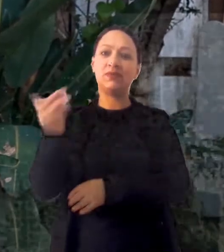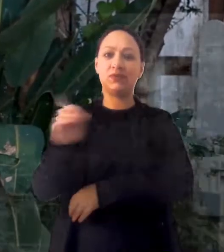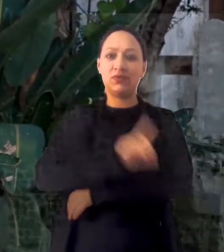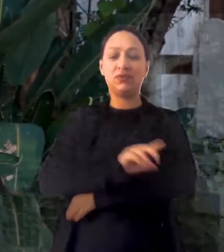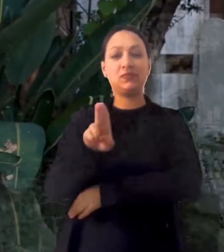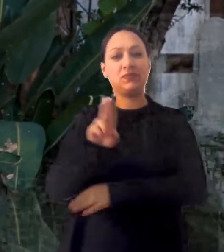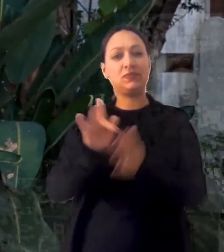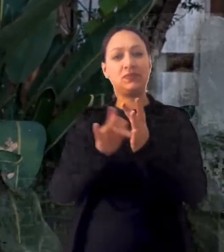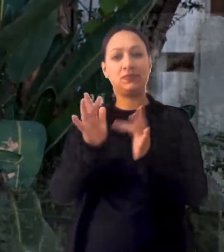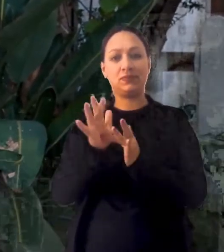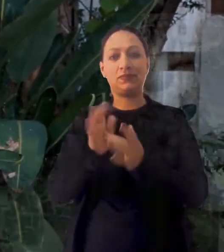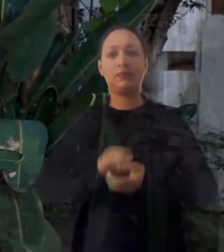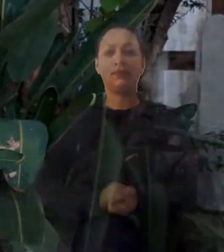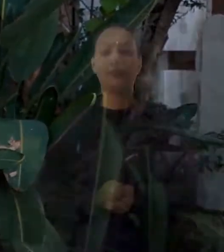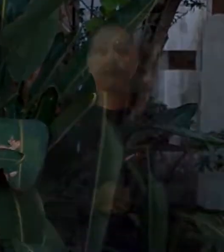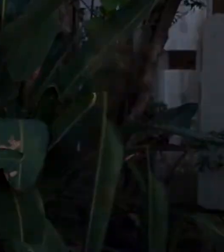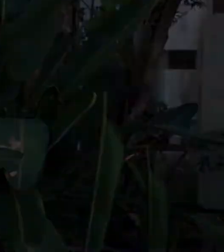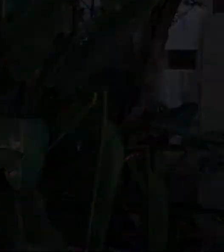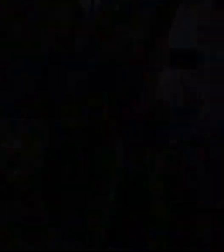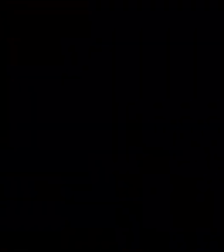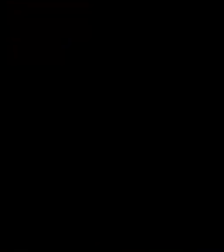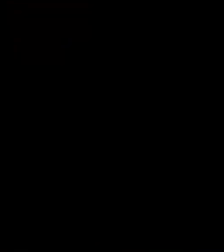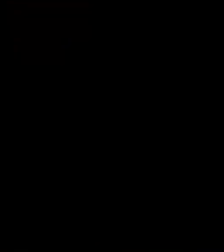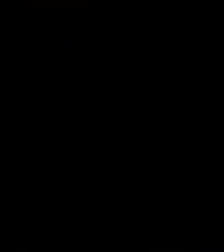grandemente. Deus abençoe o dia, em nome de Jesus.